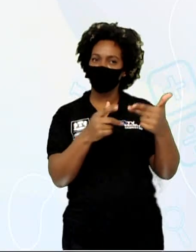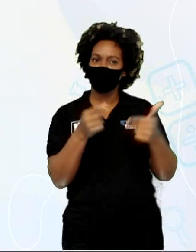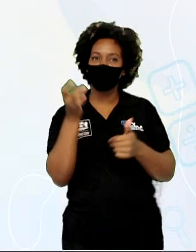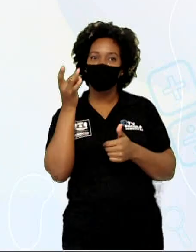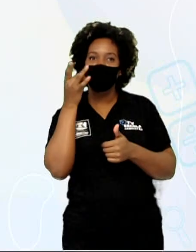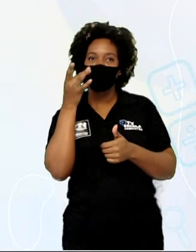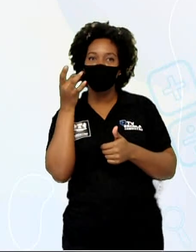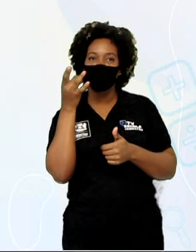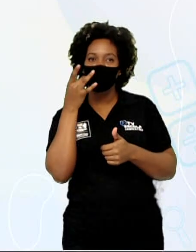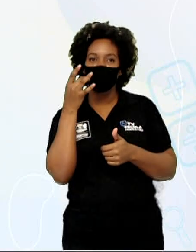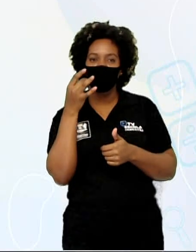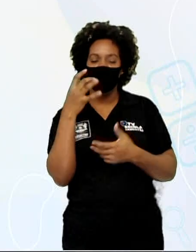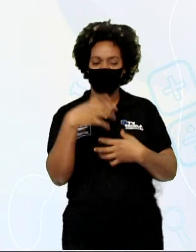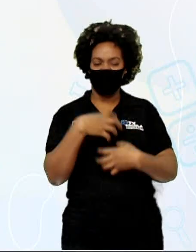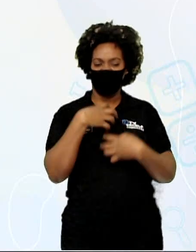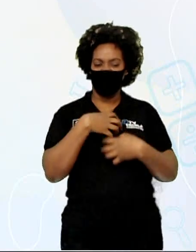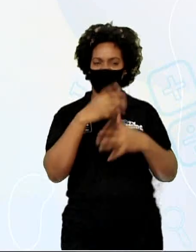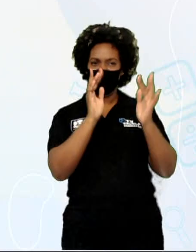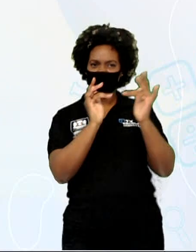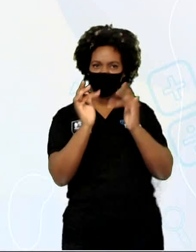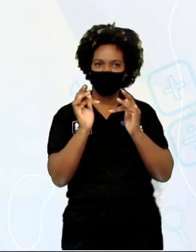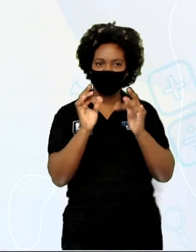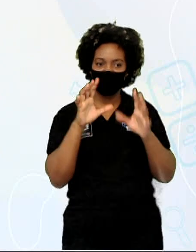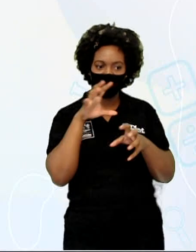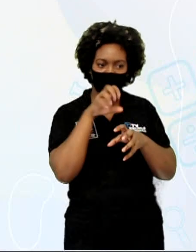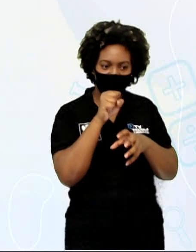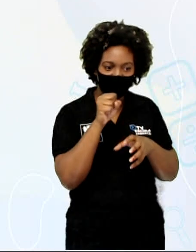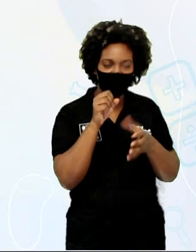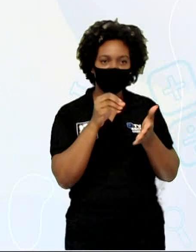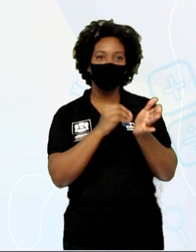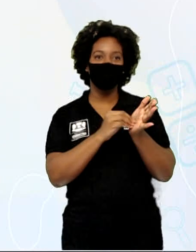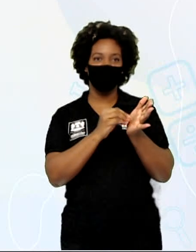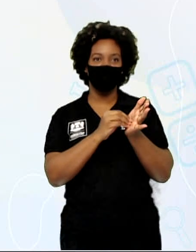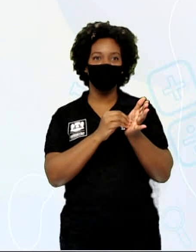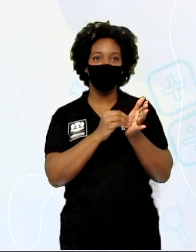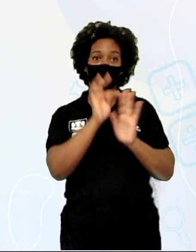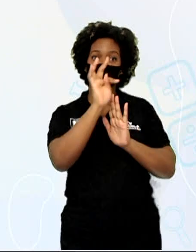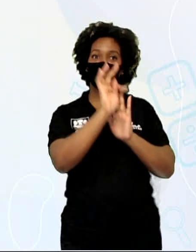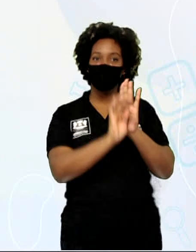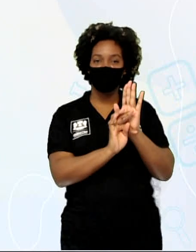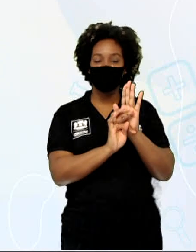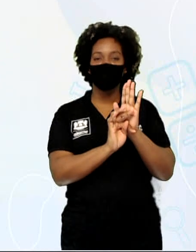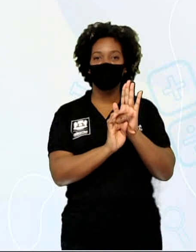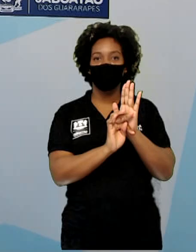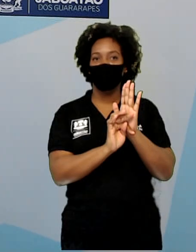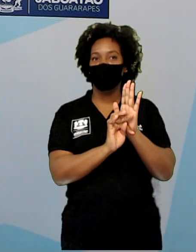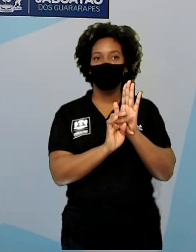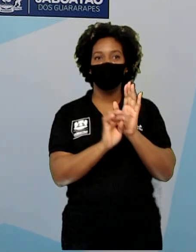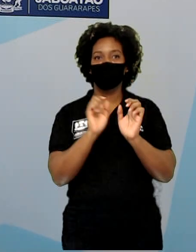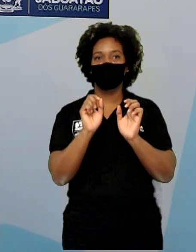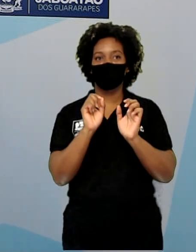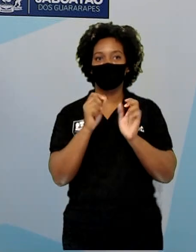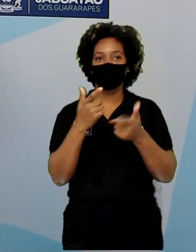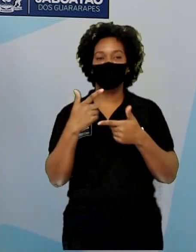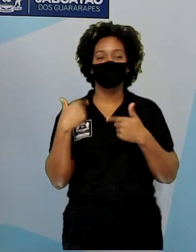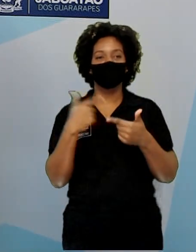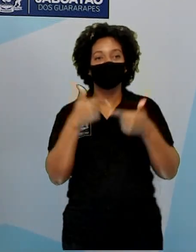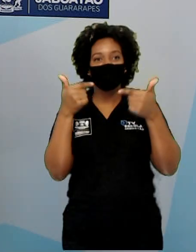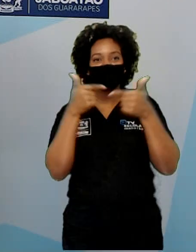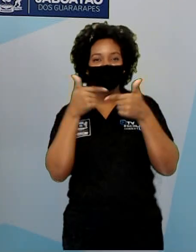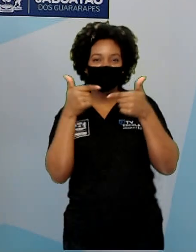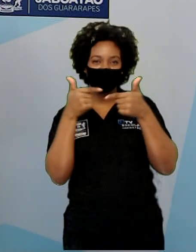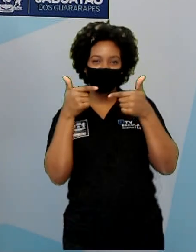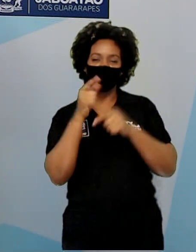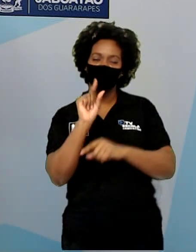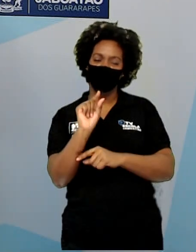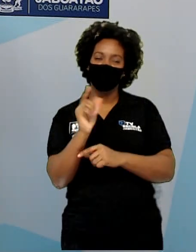Tá com raiva do namorado? Morde aqui. Ou seja, é um texto que faz a gente rir um pouquinho, né? Achar graça.